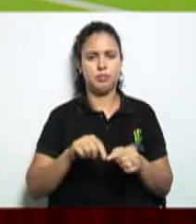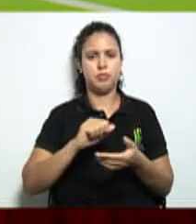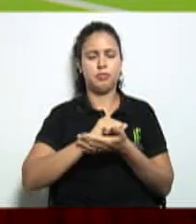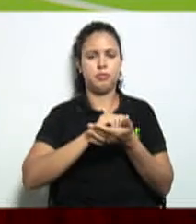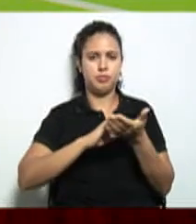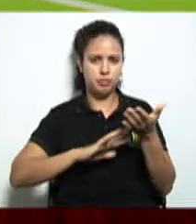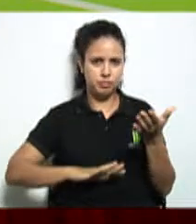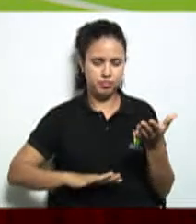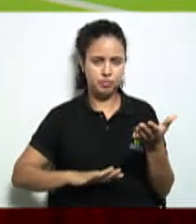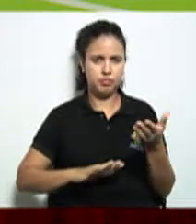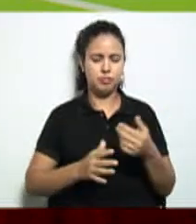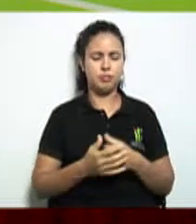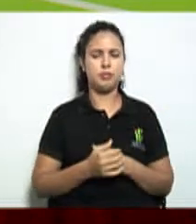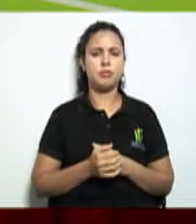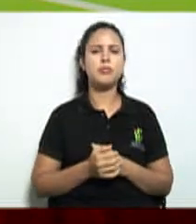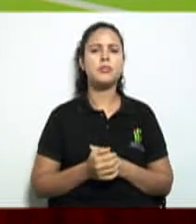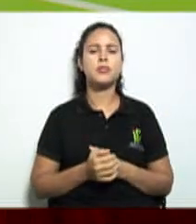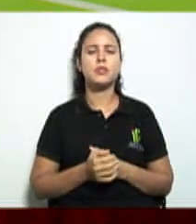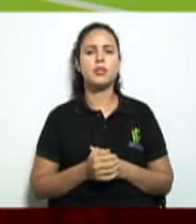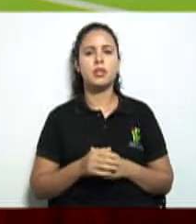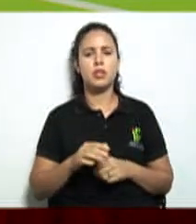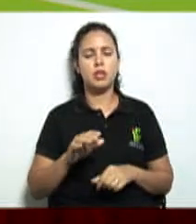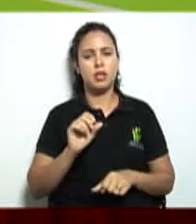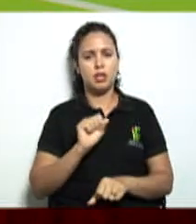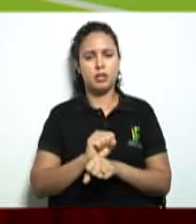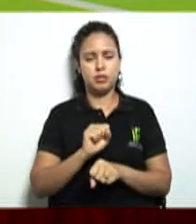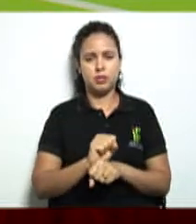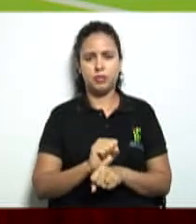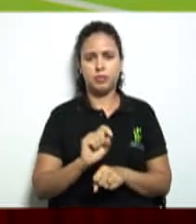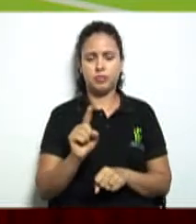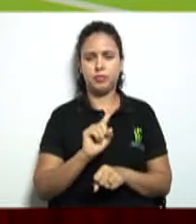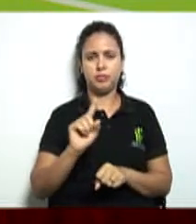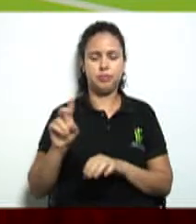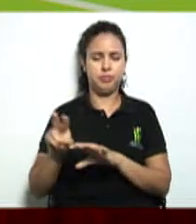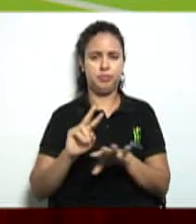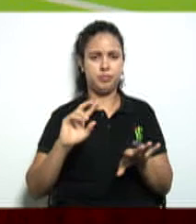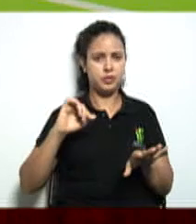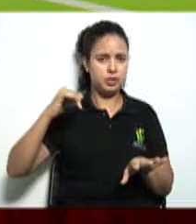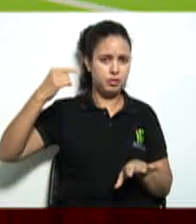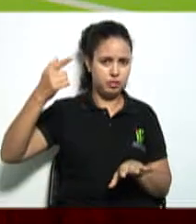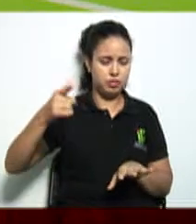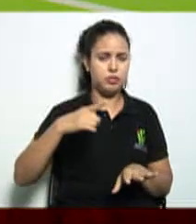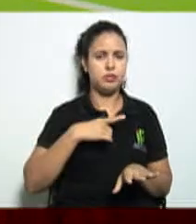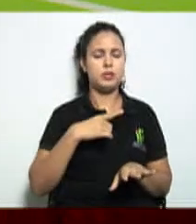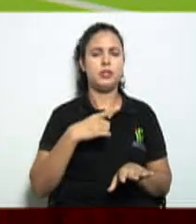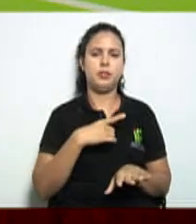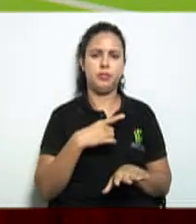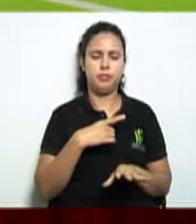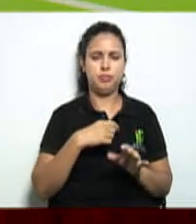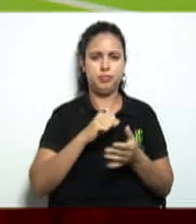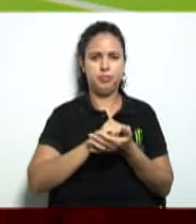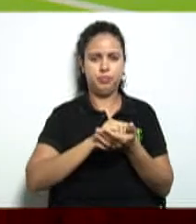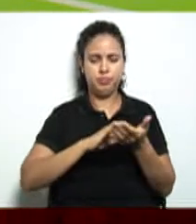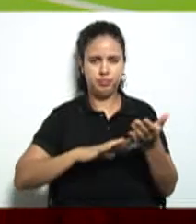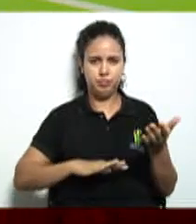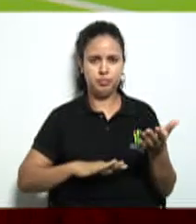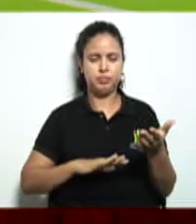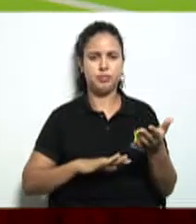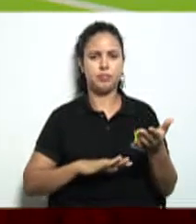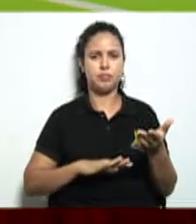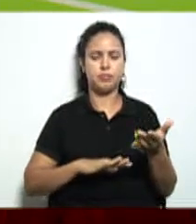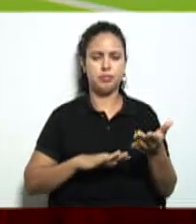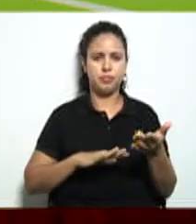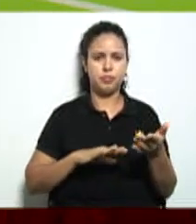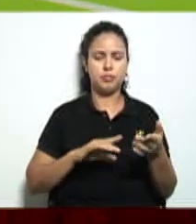certo? então a gente não disponibilizou agora porque na aula 2 vocês terão acesso a essa atividade e